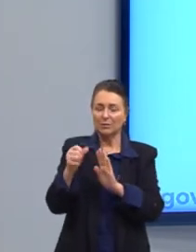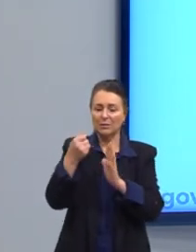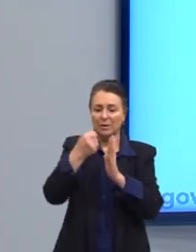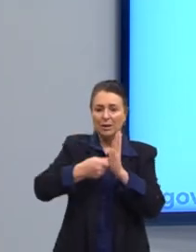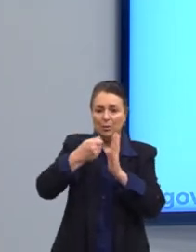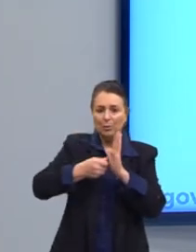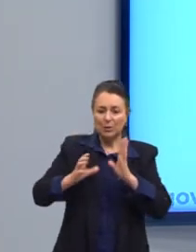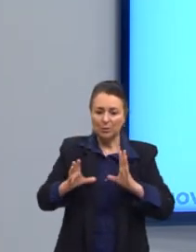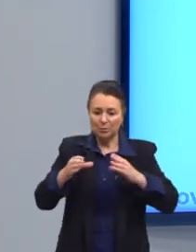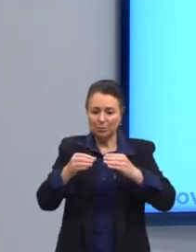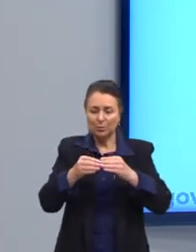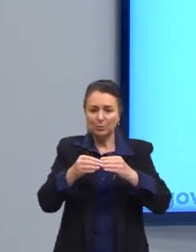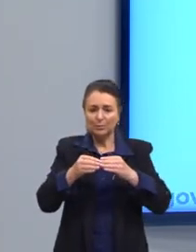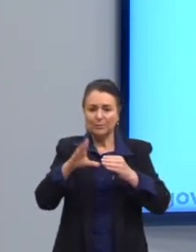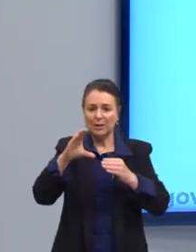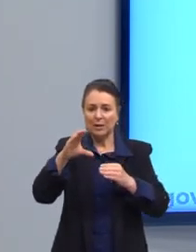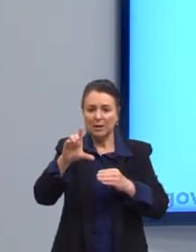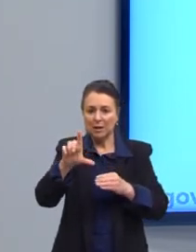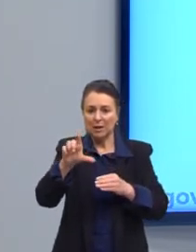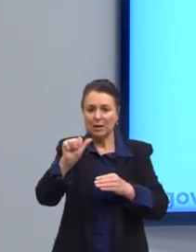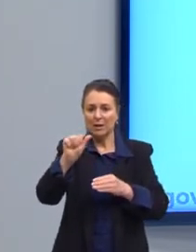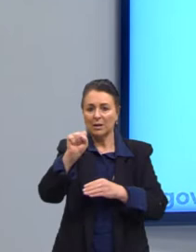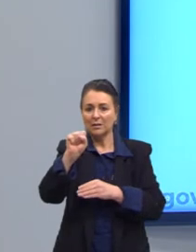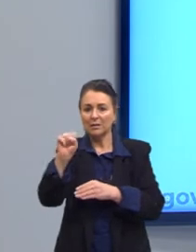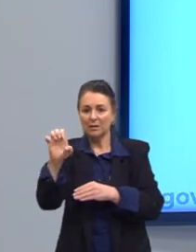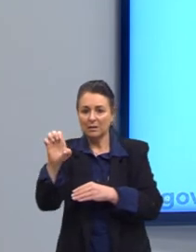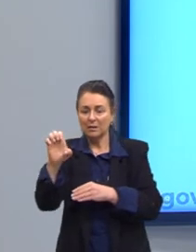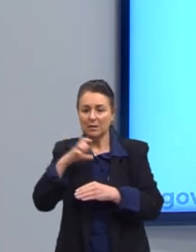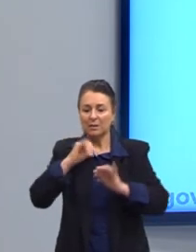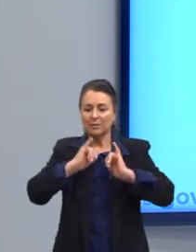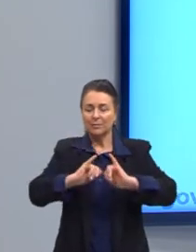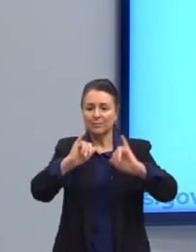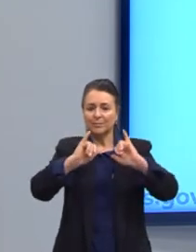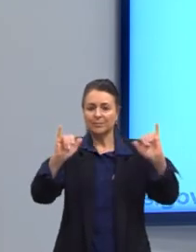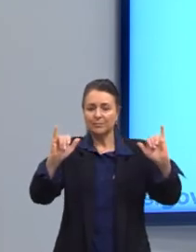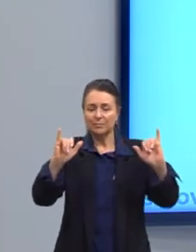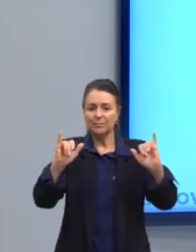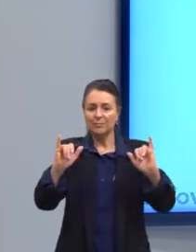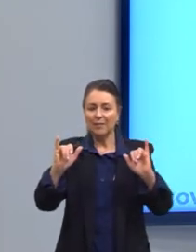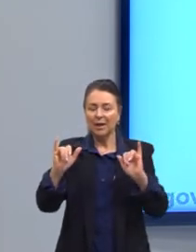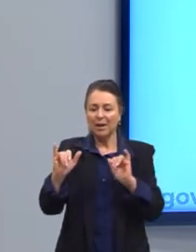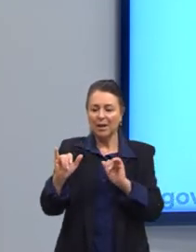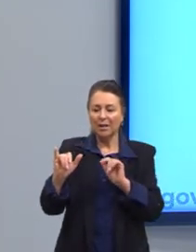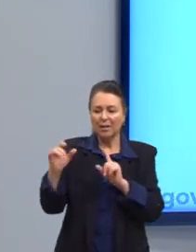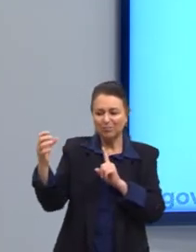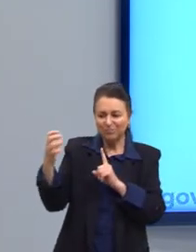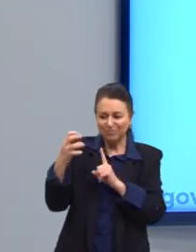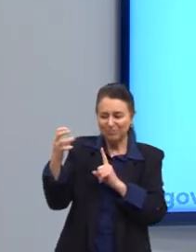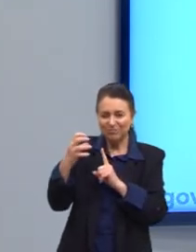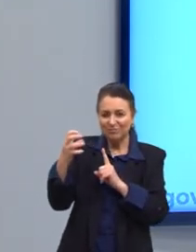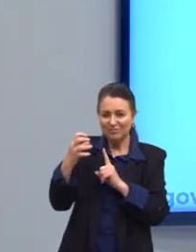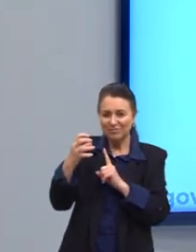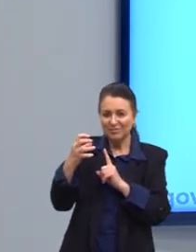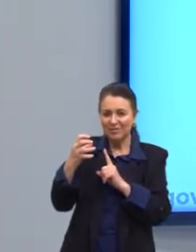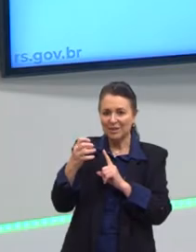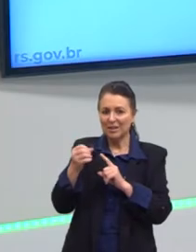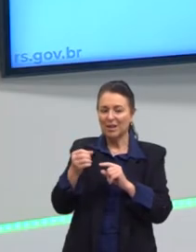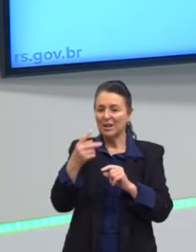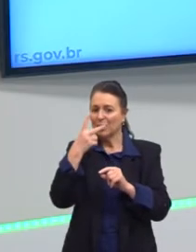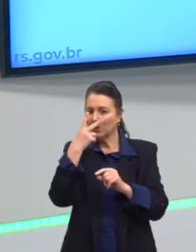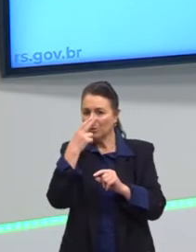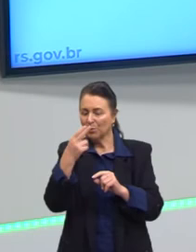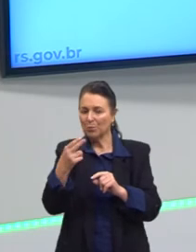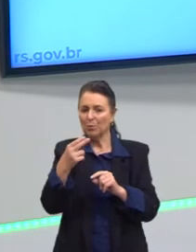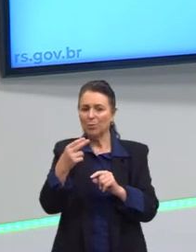classes, é muito clara a luta de classes. E a propaganda vai induzir, ó, você é empregado, é igual o patrão. Não